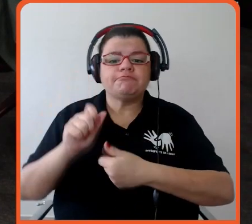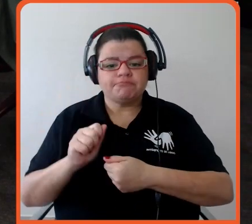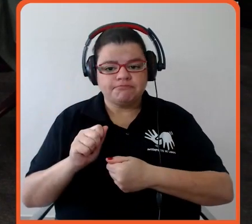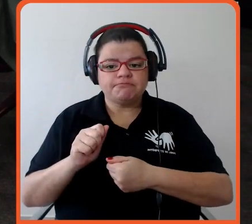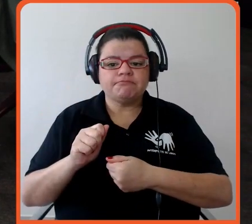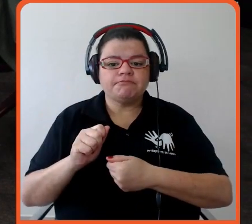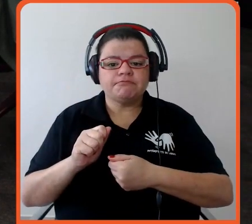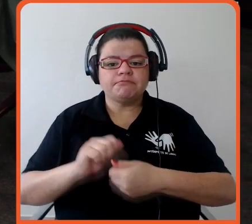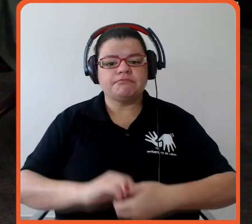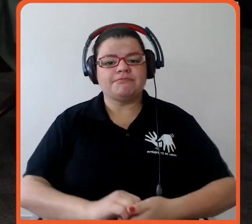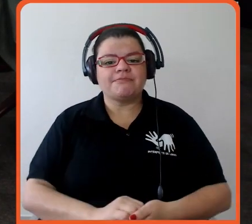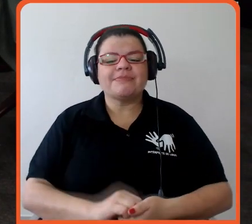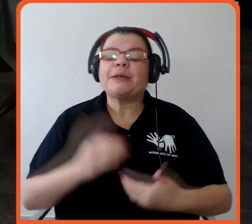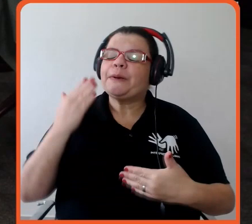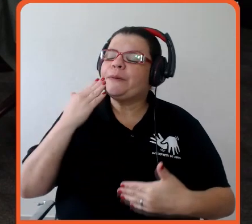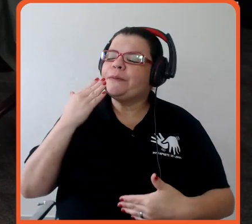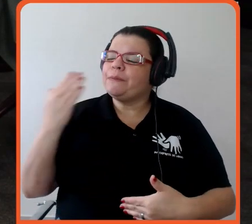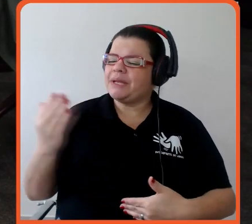Obrigado, Carlos. Bom,